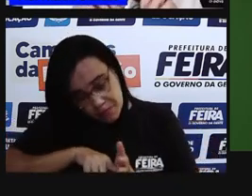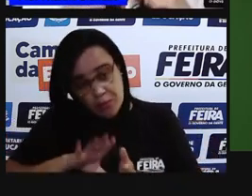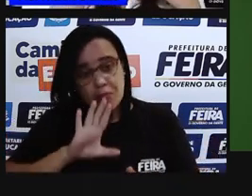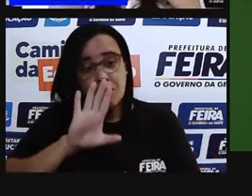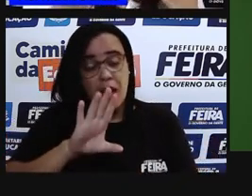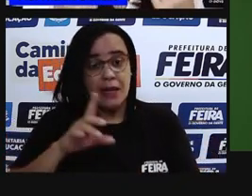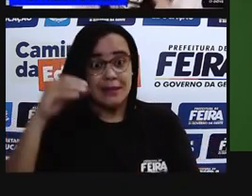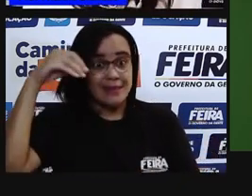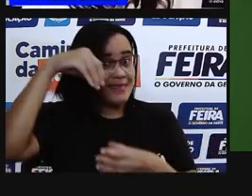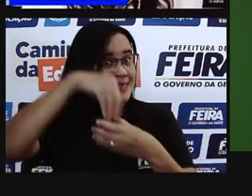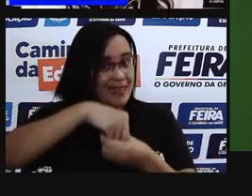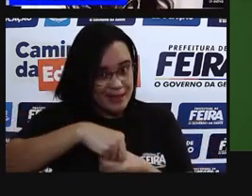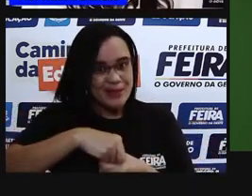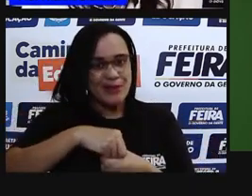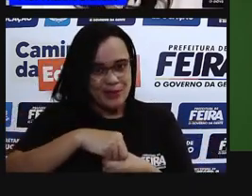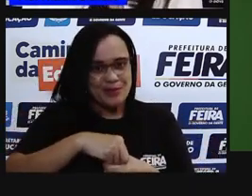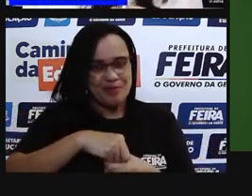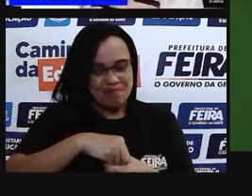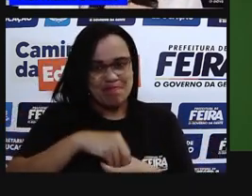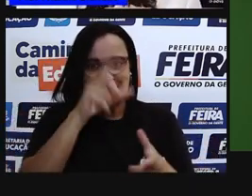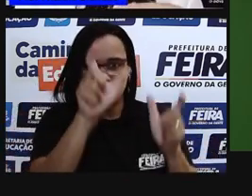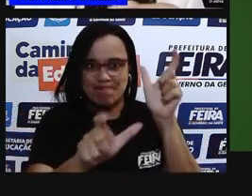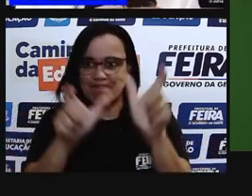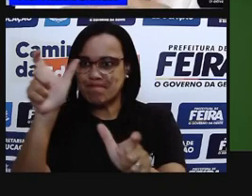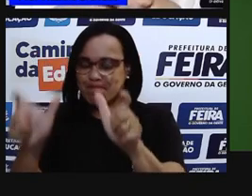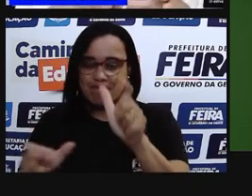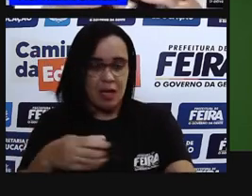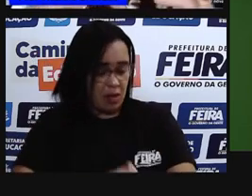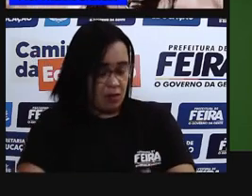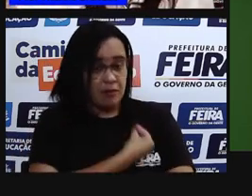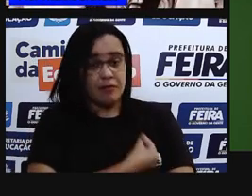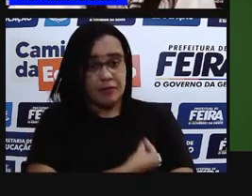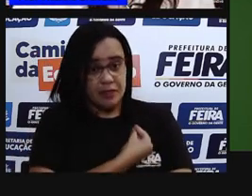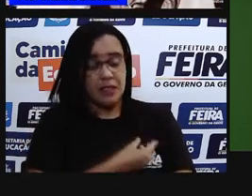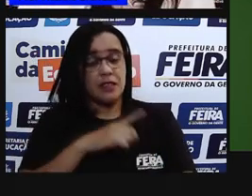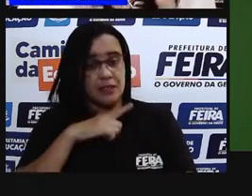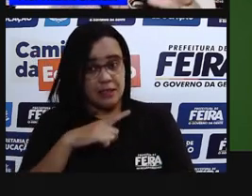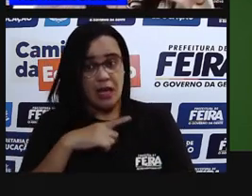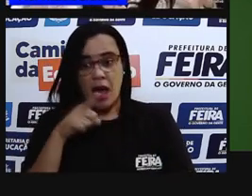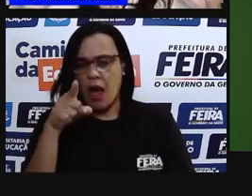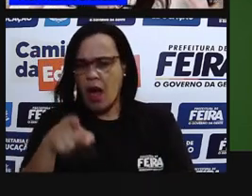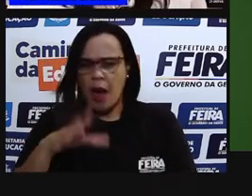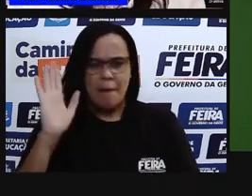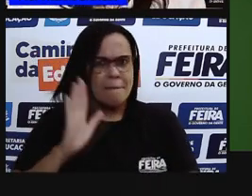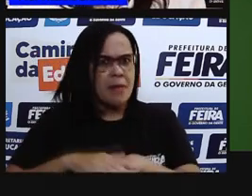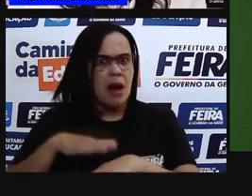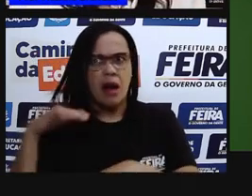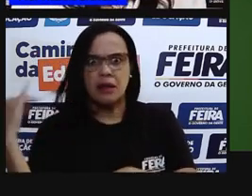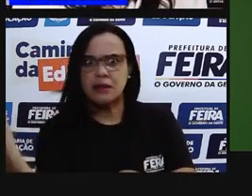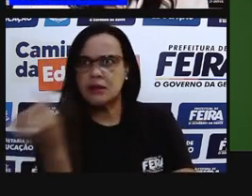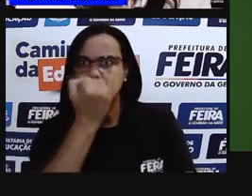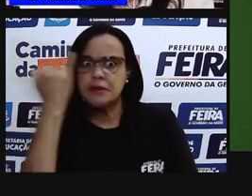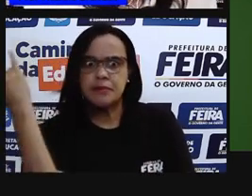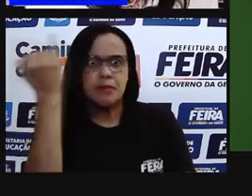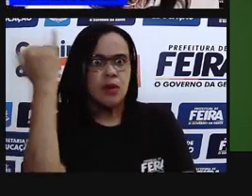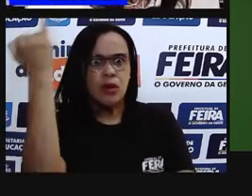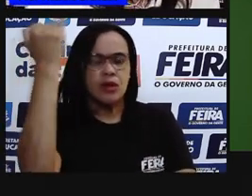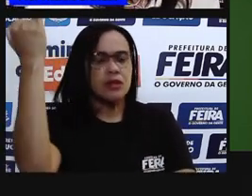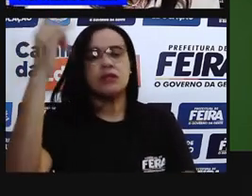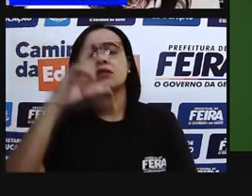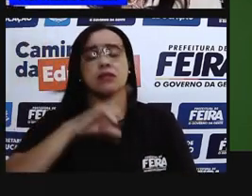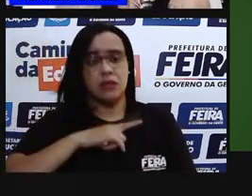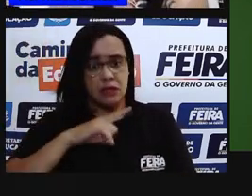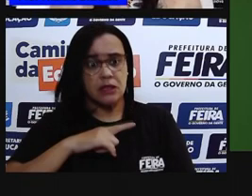E que essa célula, ela é essencial, ela é fundamental pra que a vida